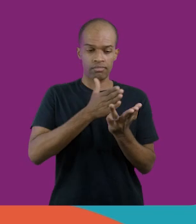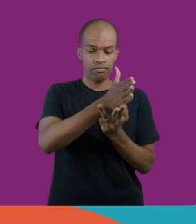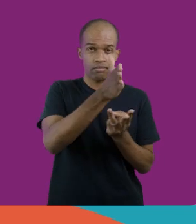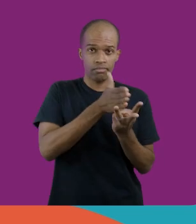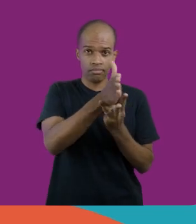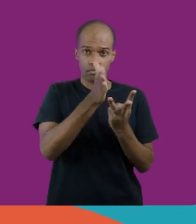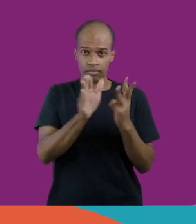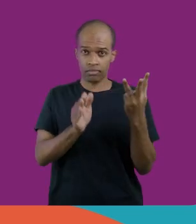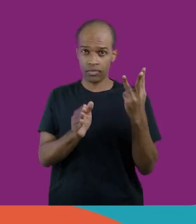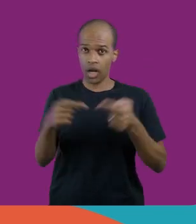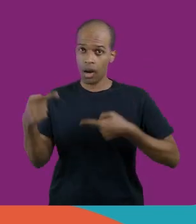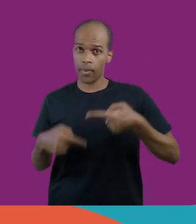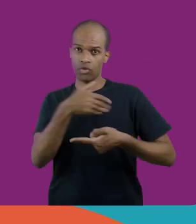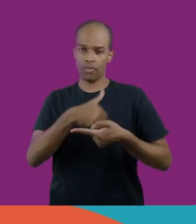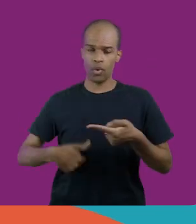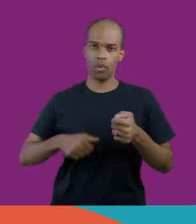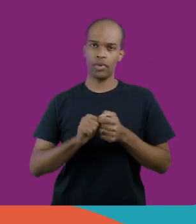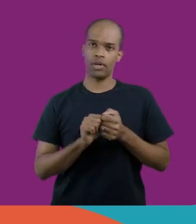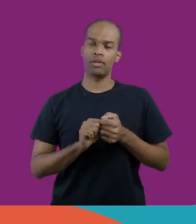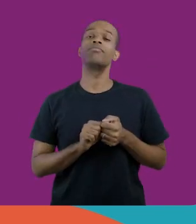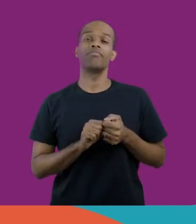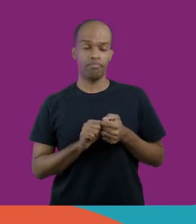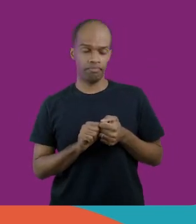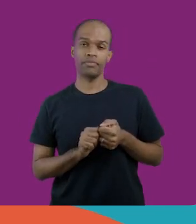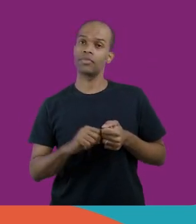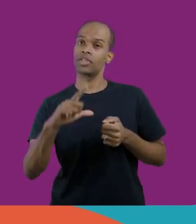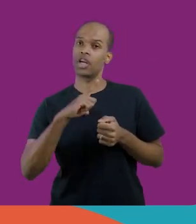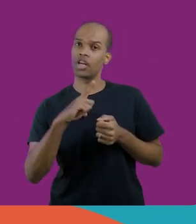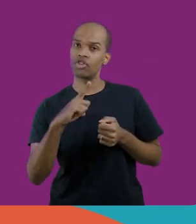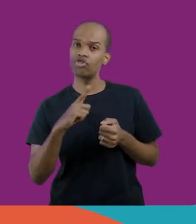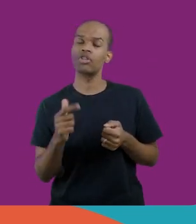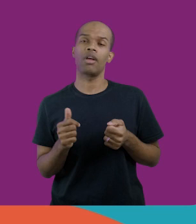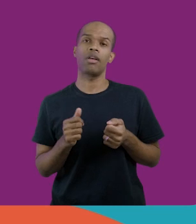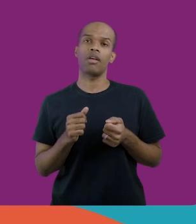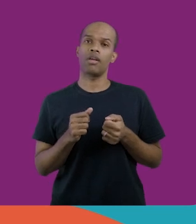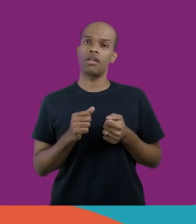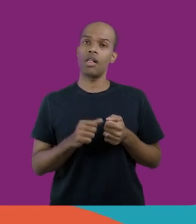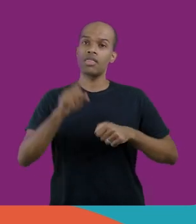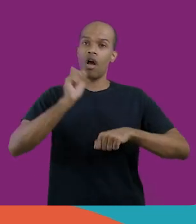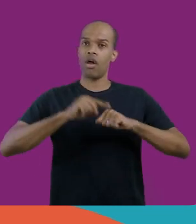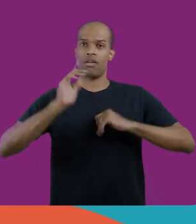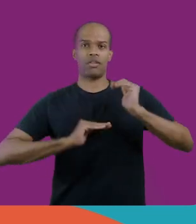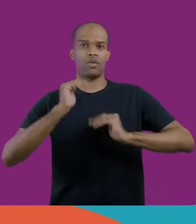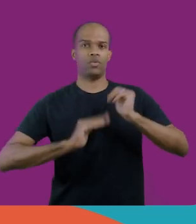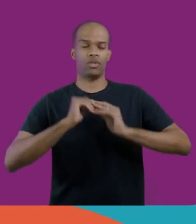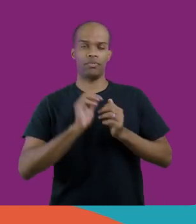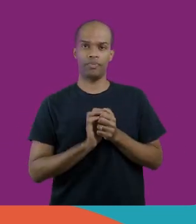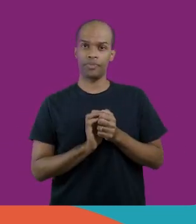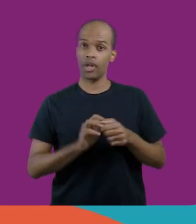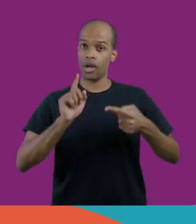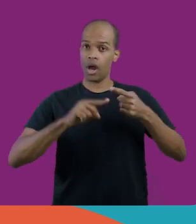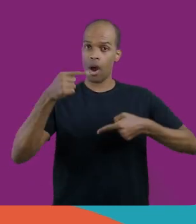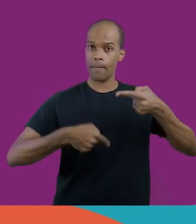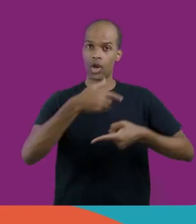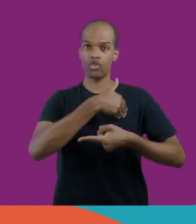três vertentes, nós temos a política pública, o Estudioso faz, e nós temos a ponta na hora da execução.